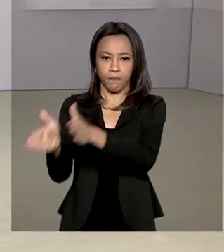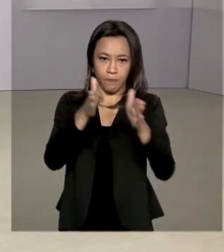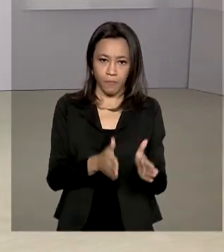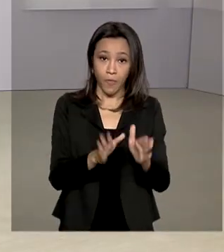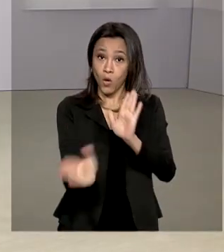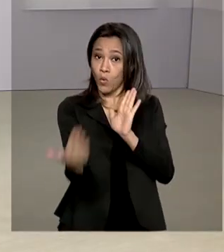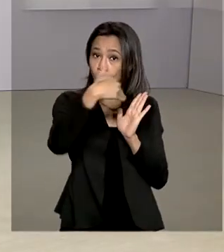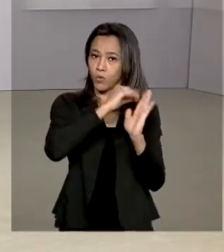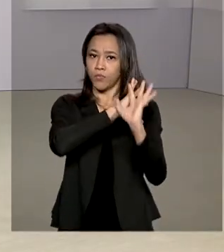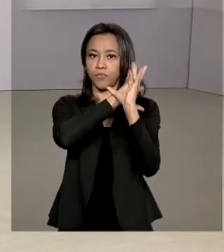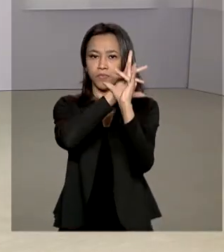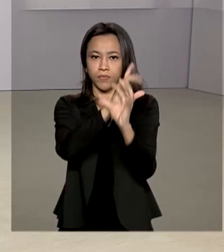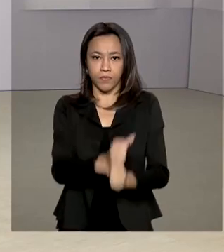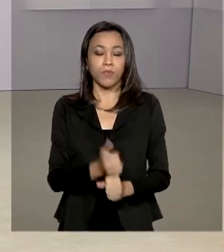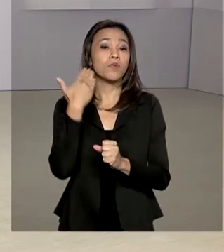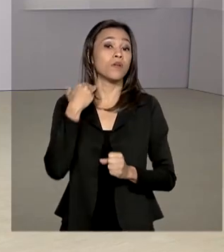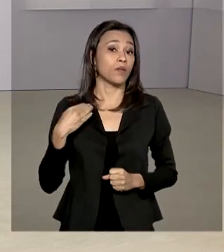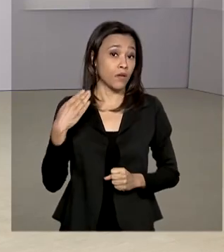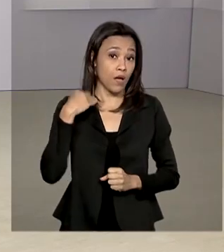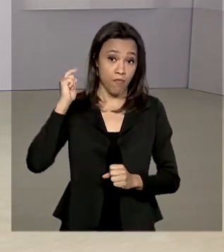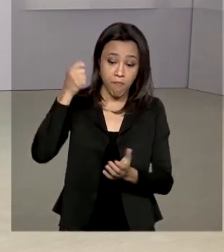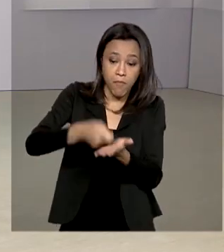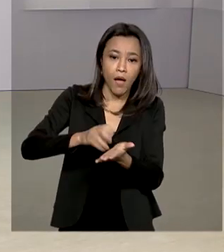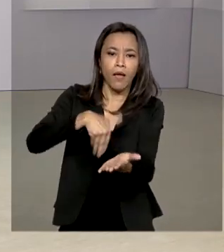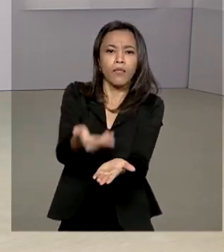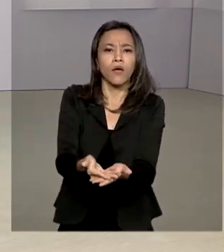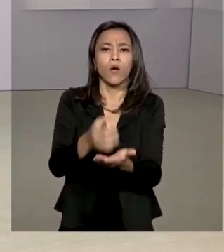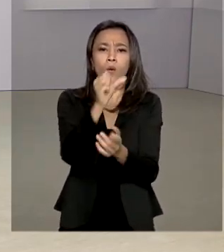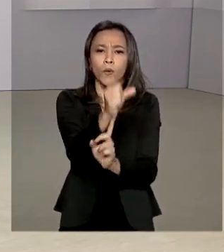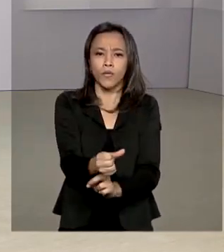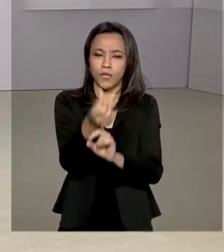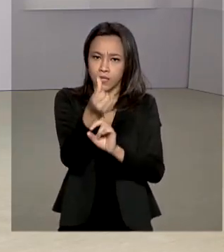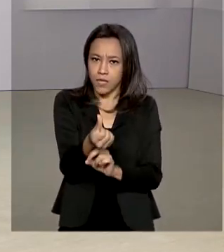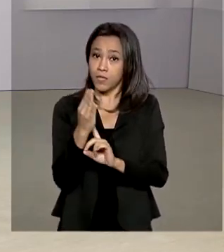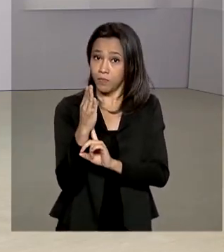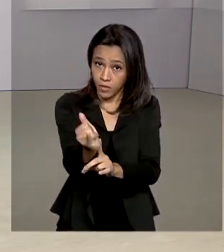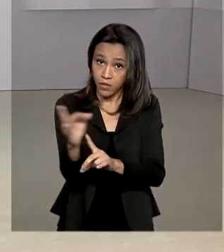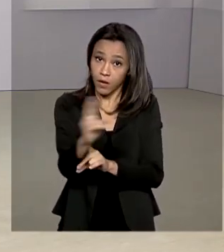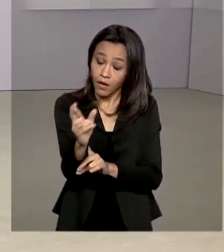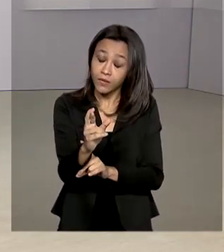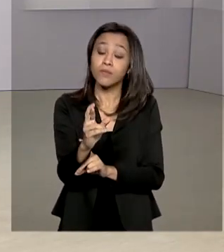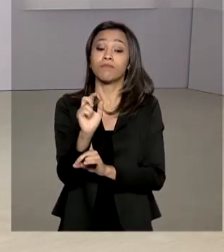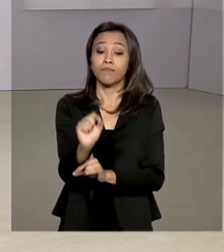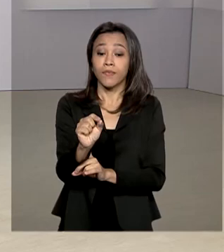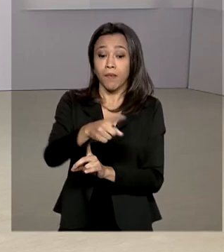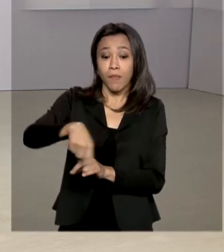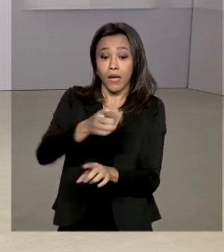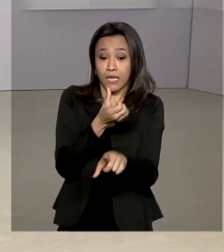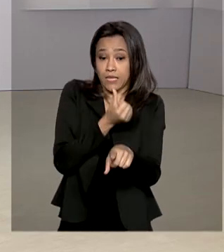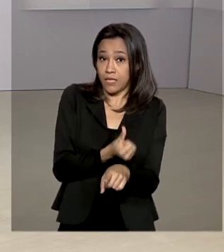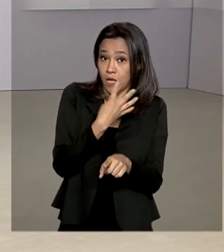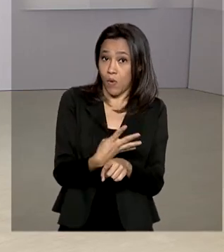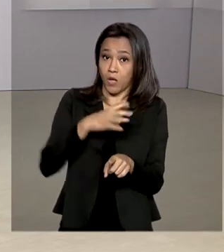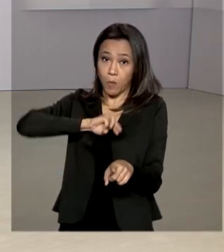com o último balanço da Caixa, até agora foram pagos mais de R 86 bilhões em benefícios para 64